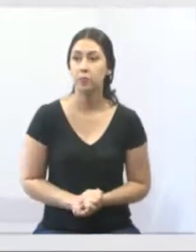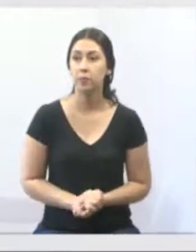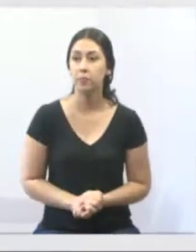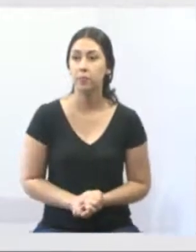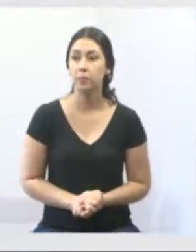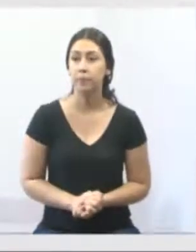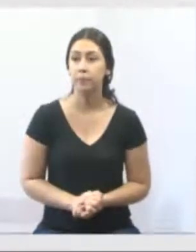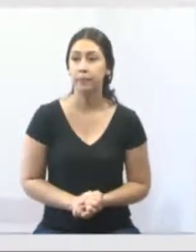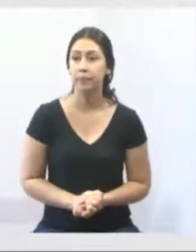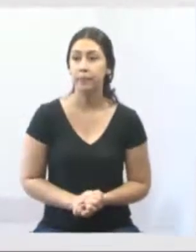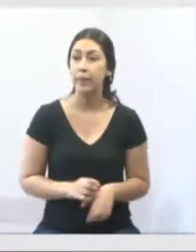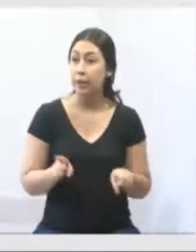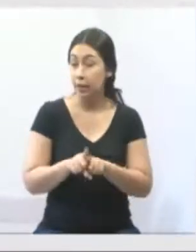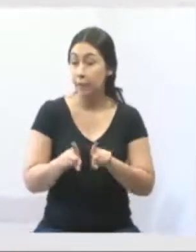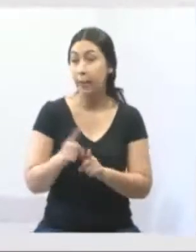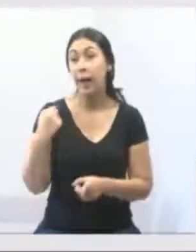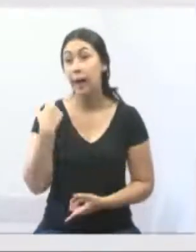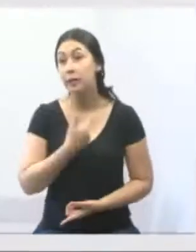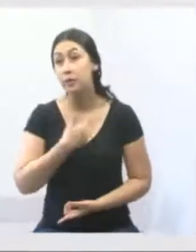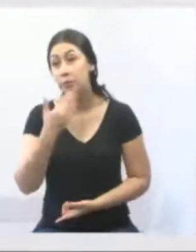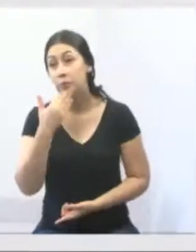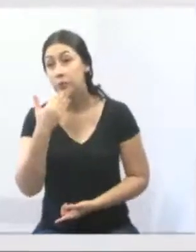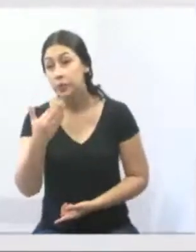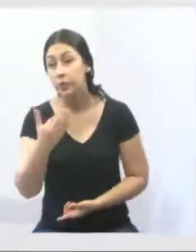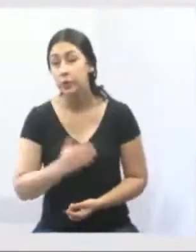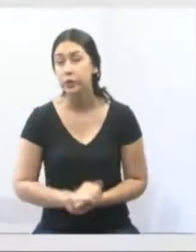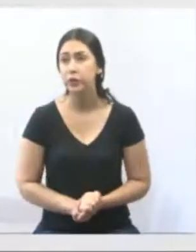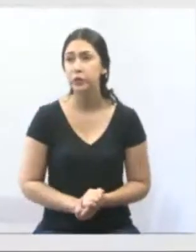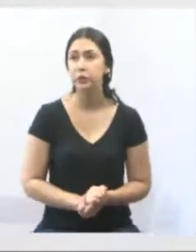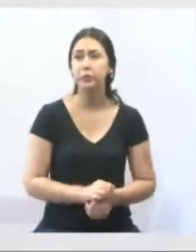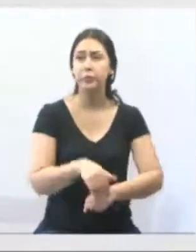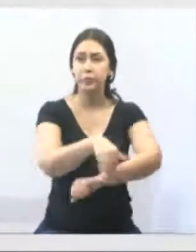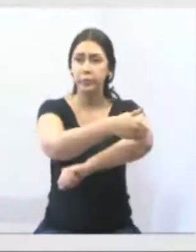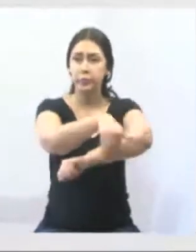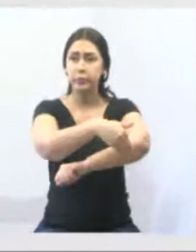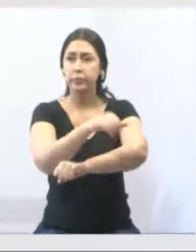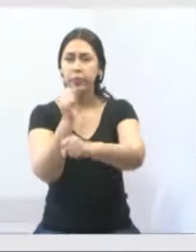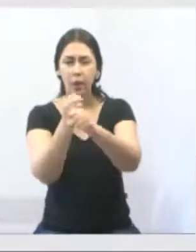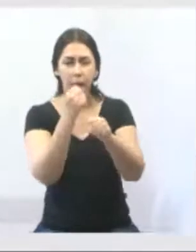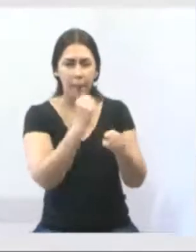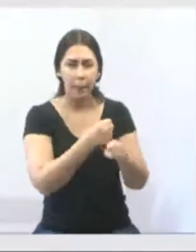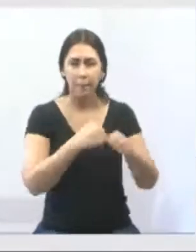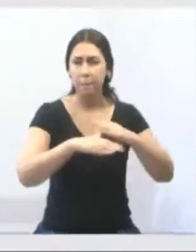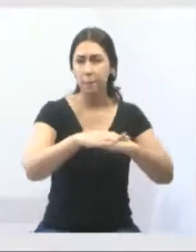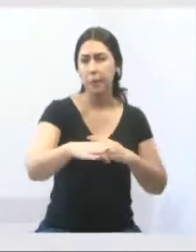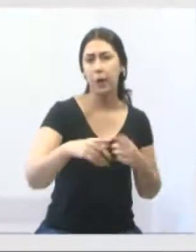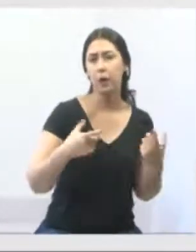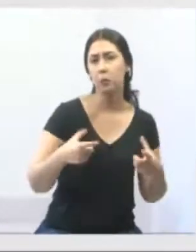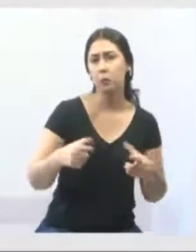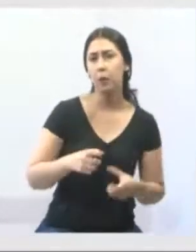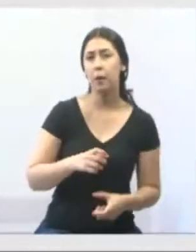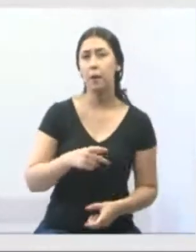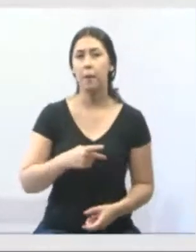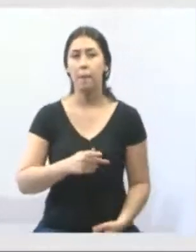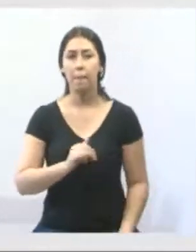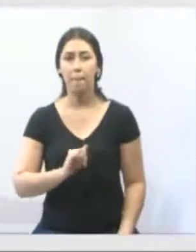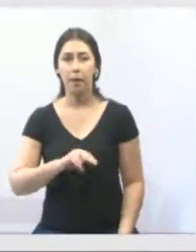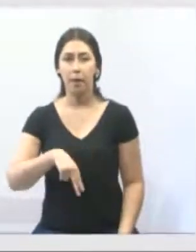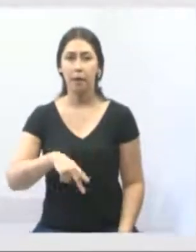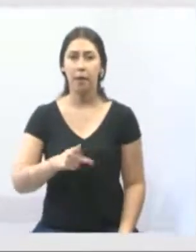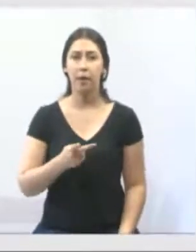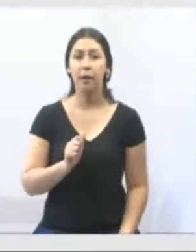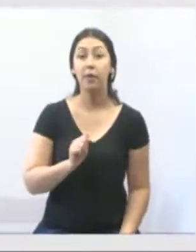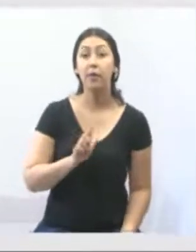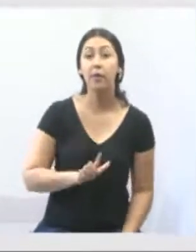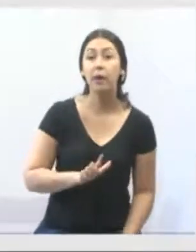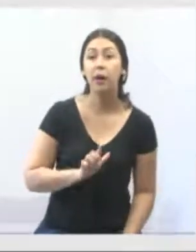Aí também nós solicitamos toda a manutenção lá do bairro do Pinhal, do bairro da Eva, no